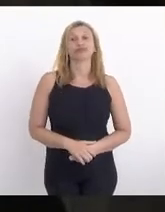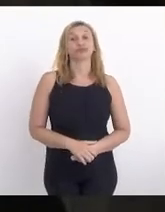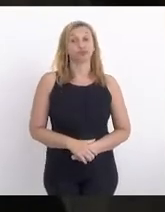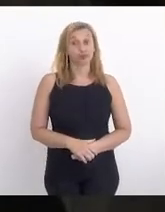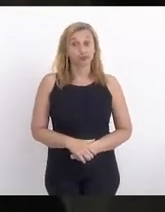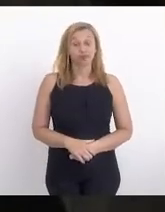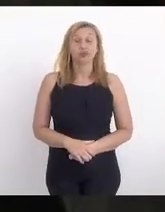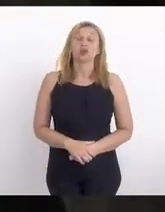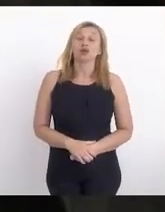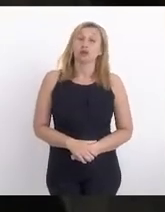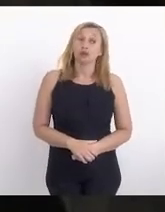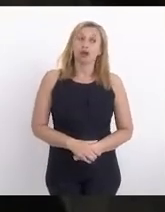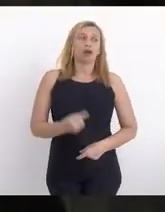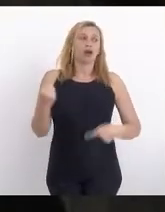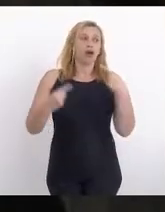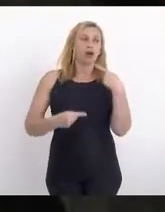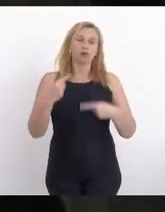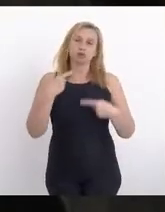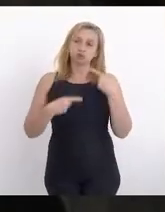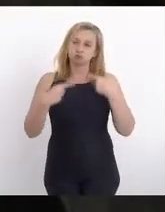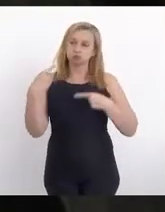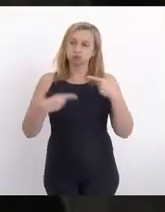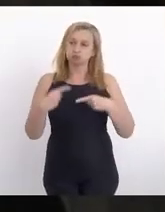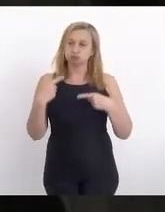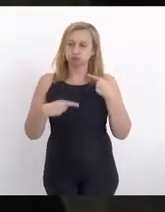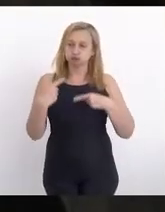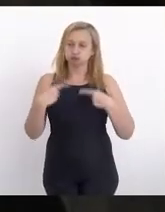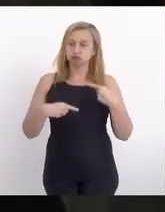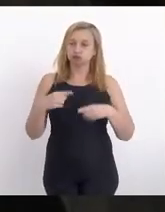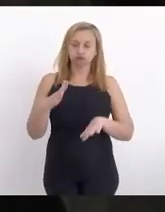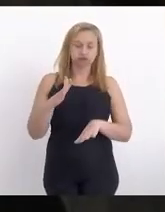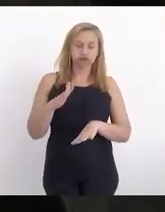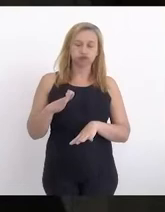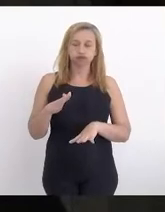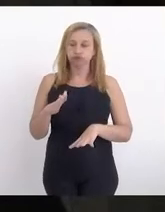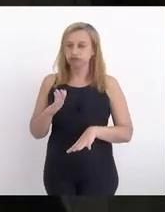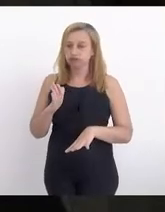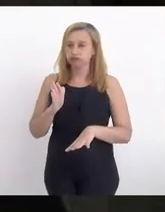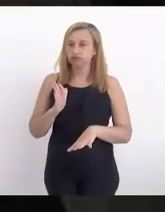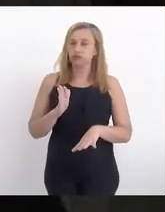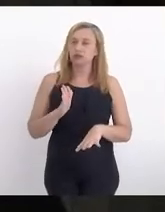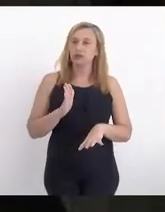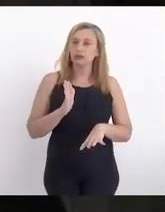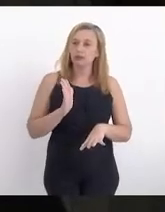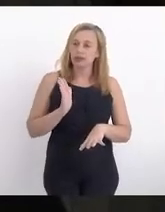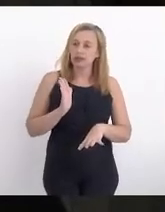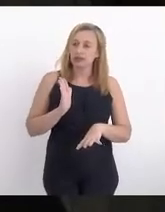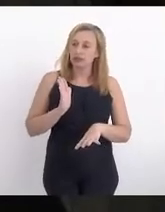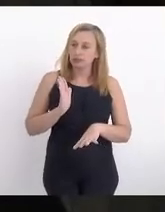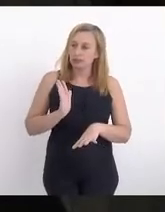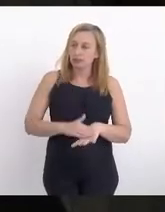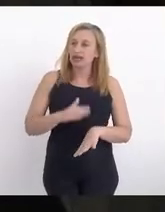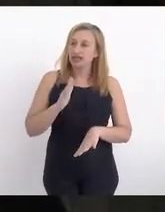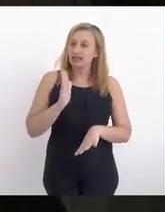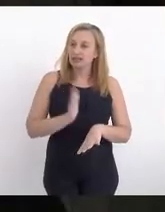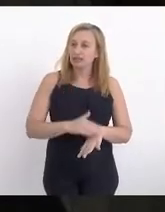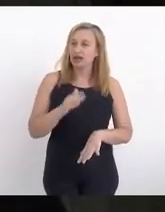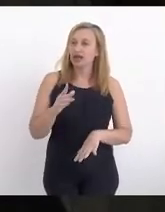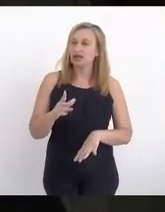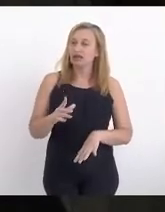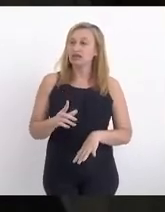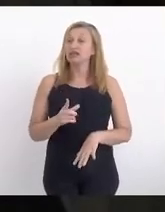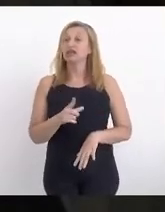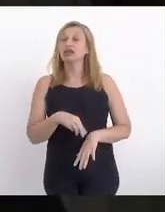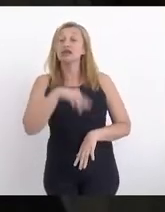É uma política de que quem já tem muito sempre terá mais e de quem tem